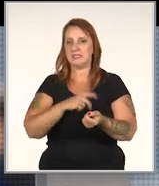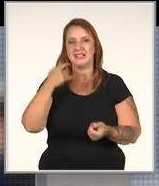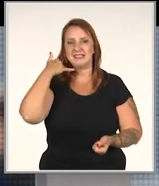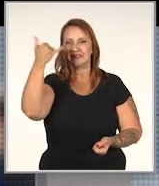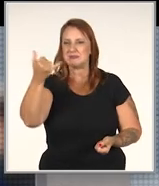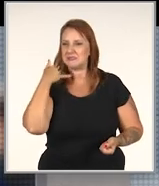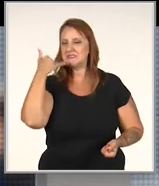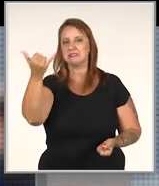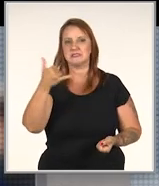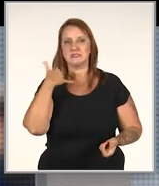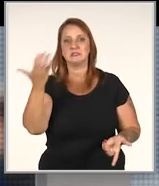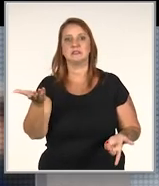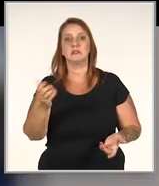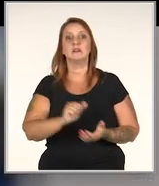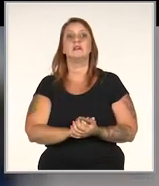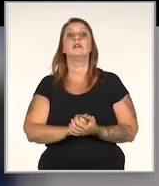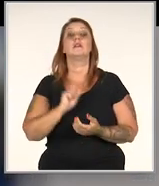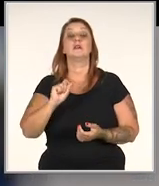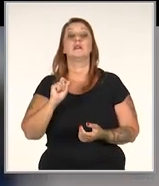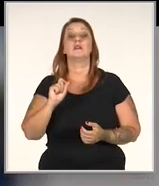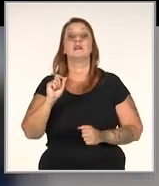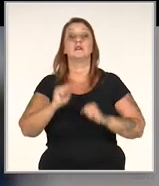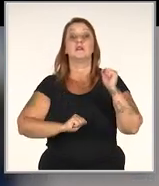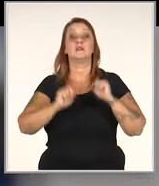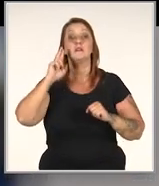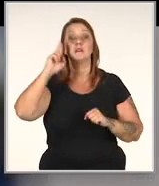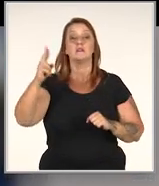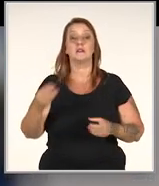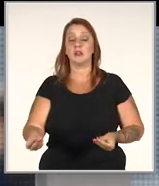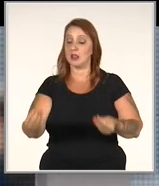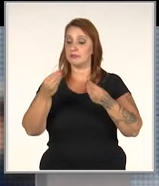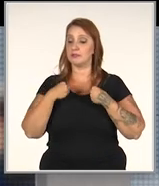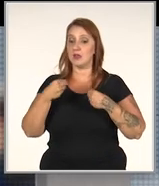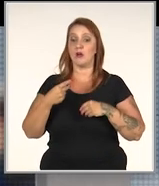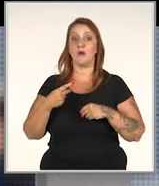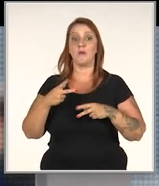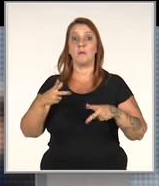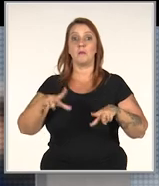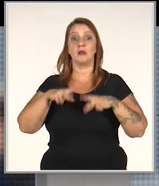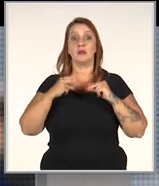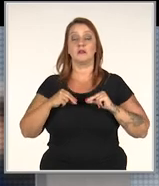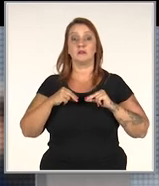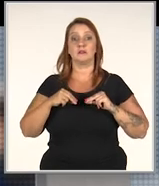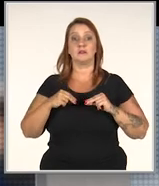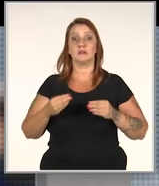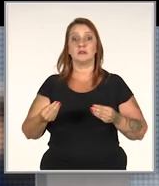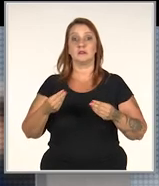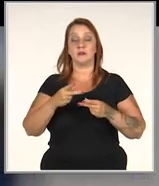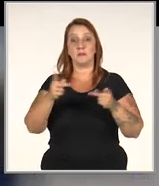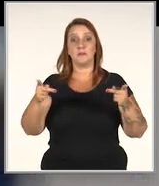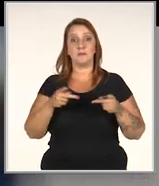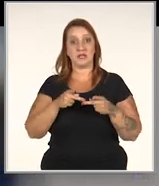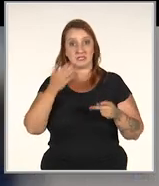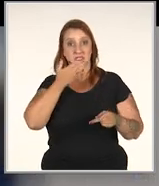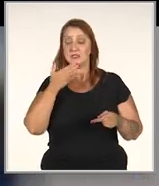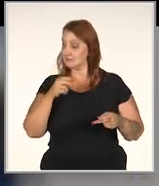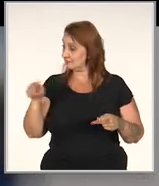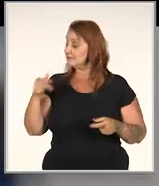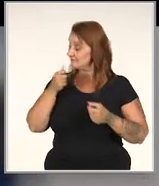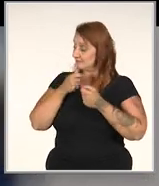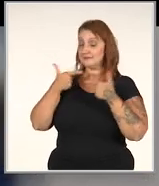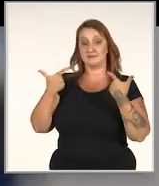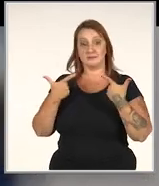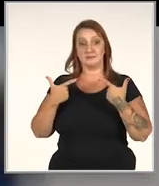nervosa, liguei duas, três vezes. E o que o empreendedor fez? Ele mandou um brinde, mandou uma pizza doce. E ele foi bastante